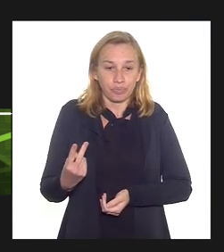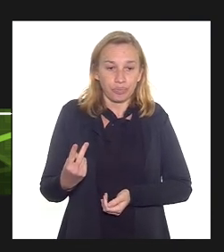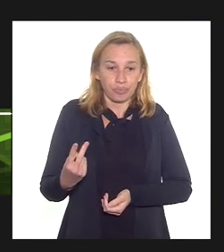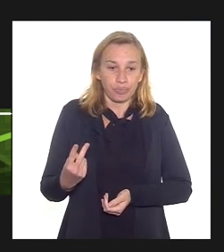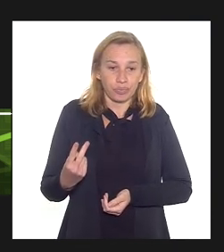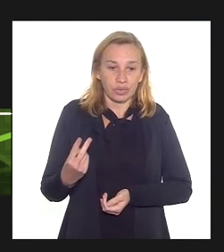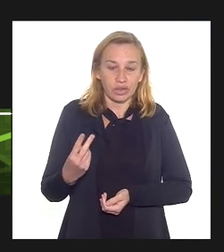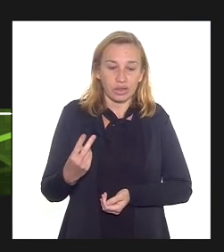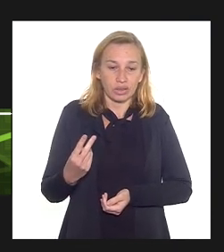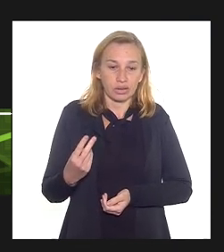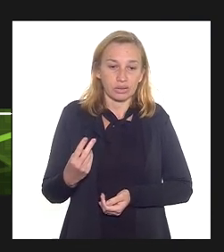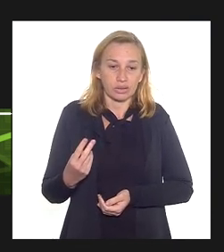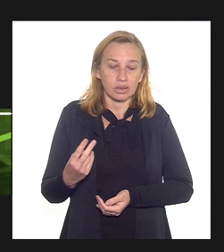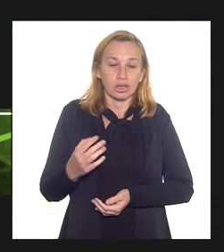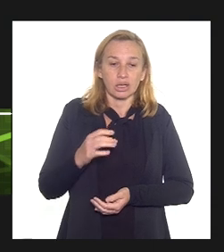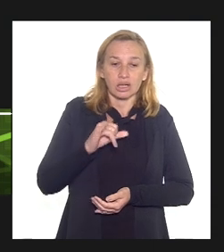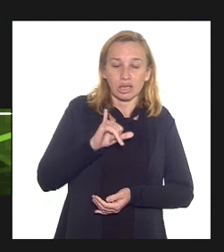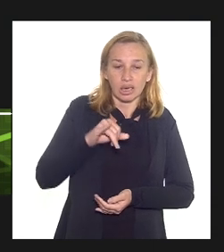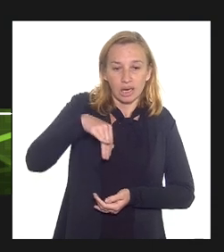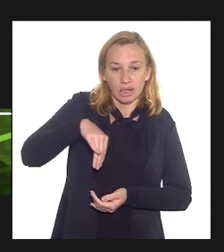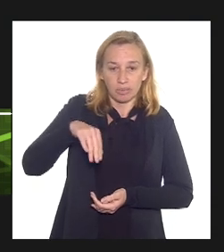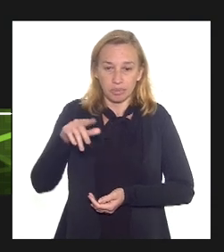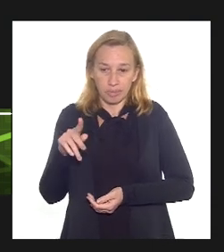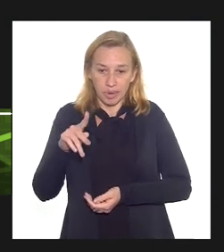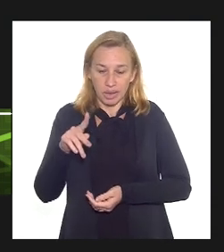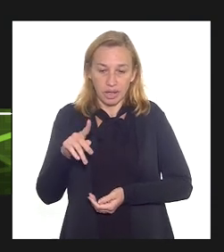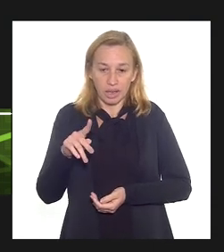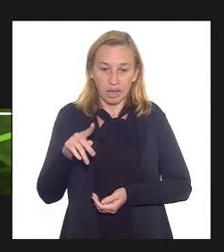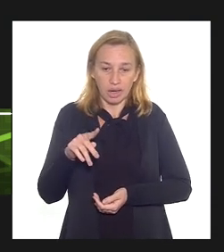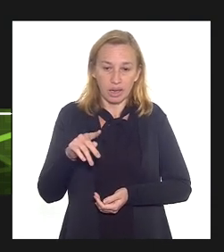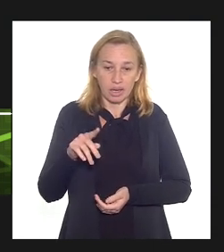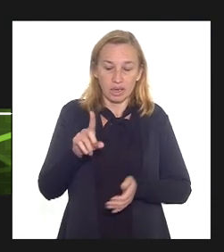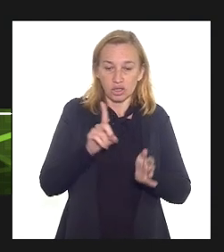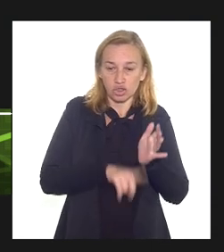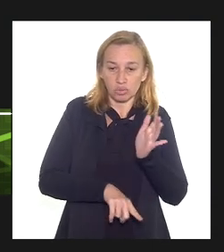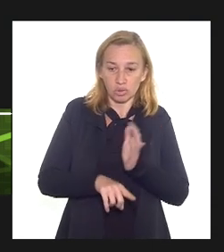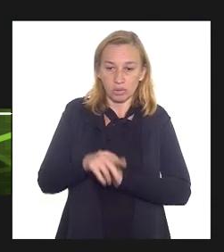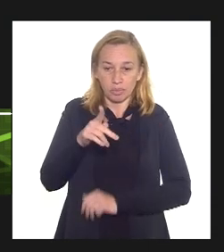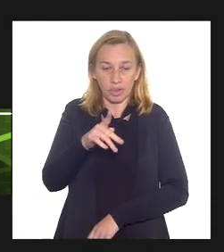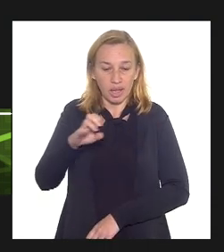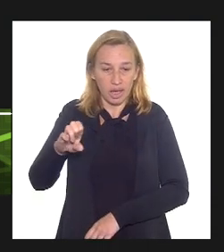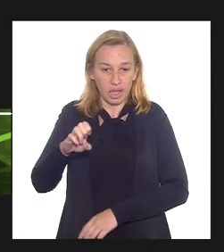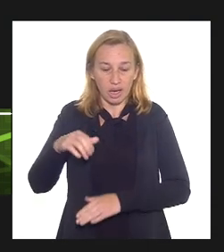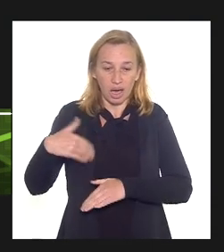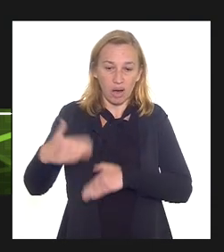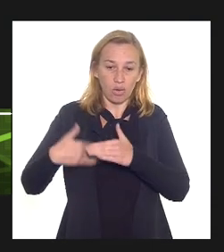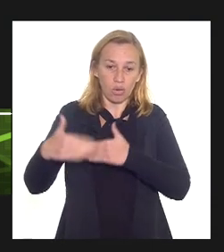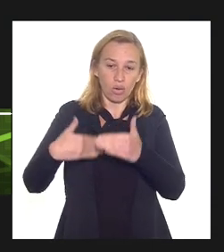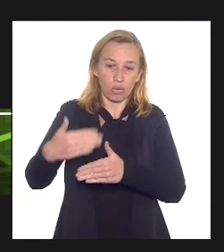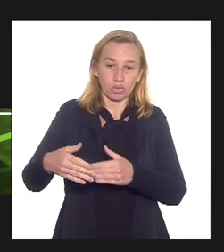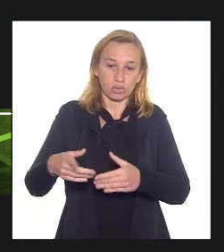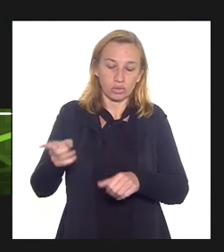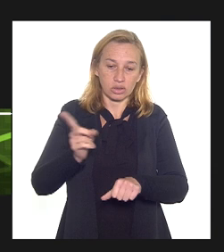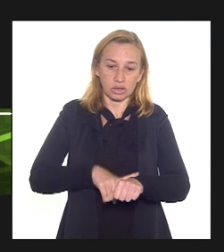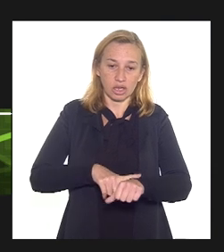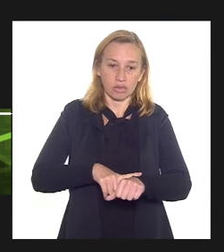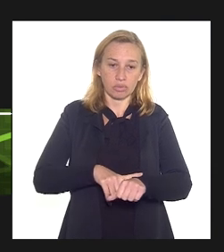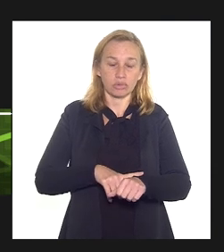estimado e chancelado pela ANP é integralmente deduzido ao longo do tempo definido no plano desenvolvimento